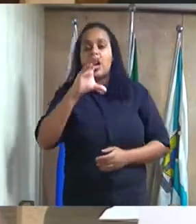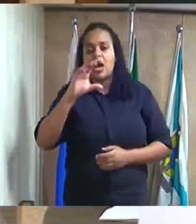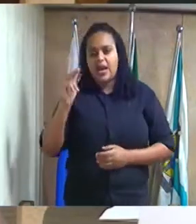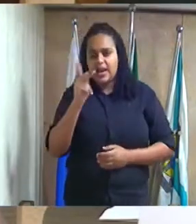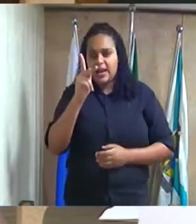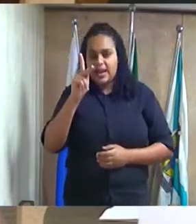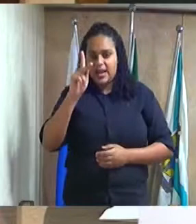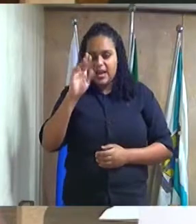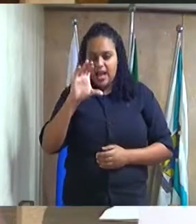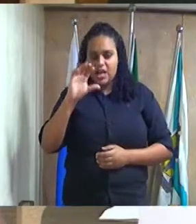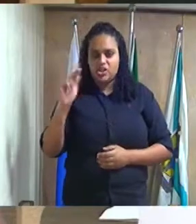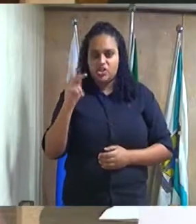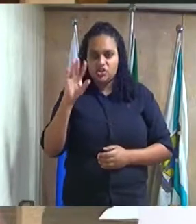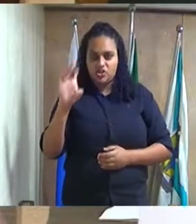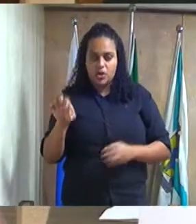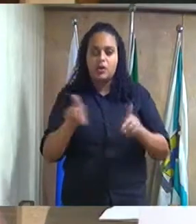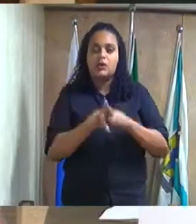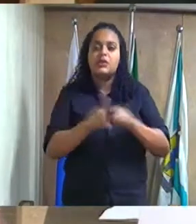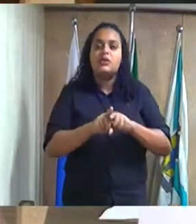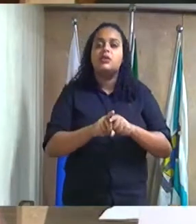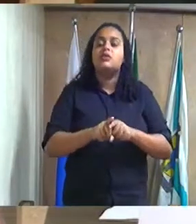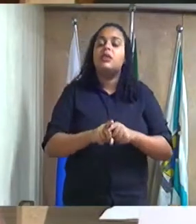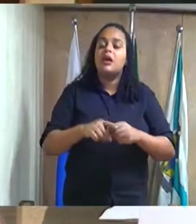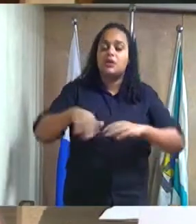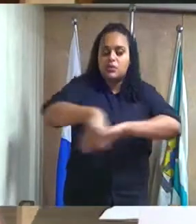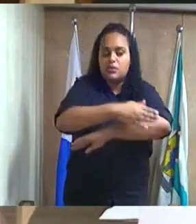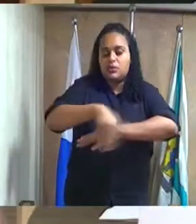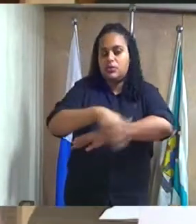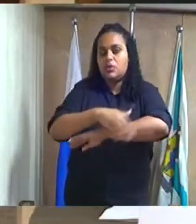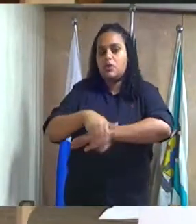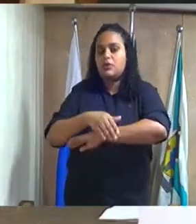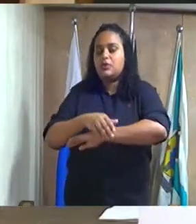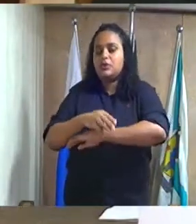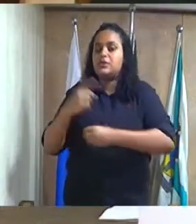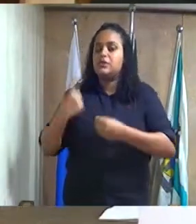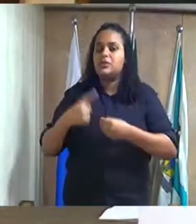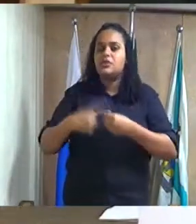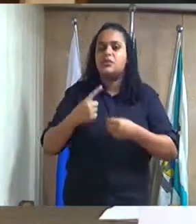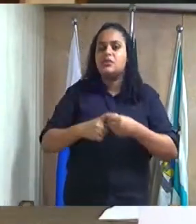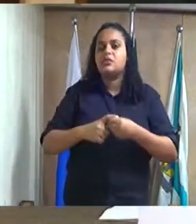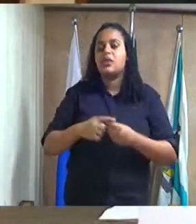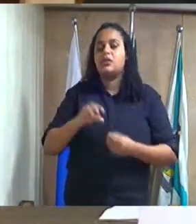tempo integral no bairro Cidade dos Meninos segundo distrito deste município.